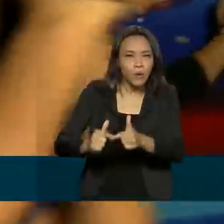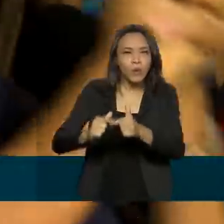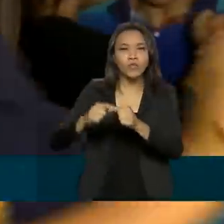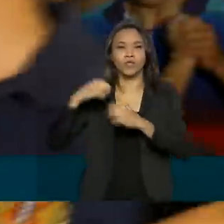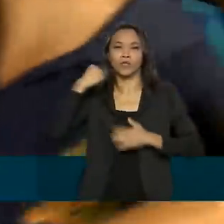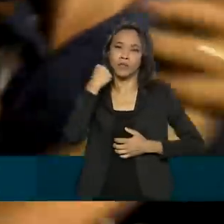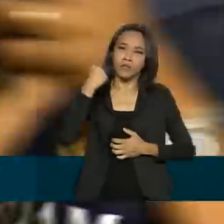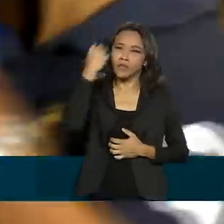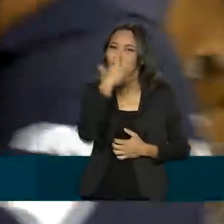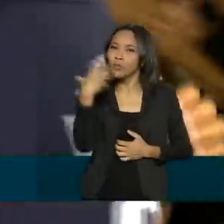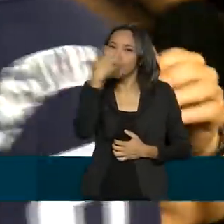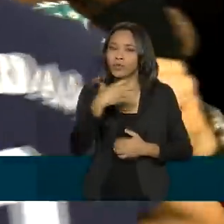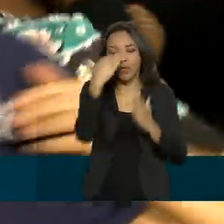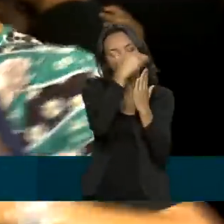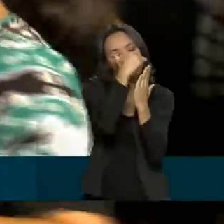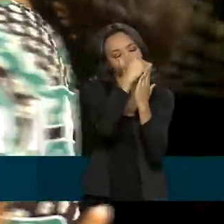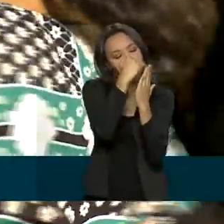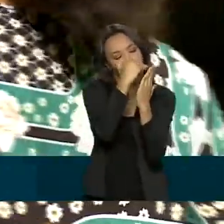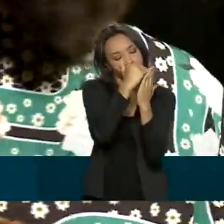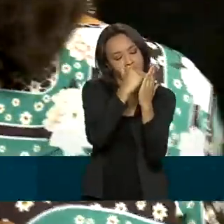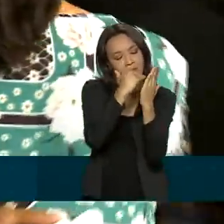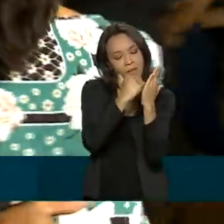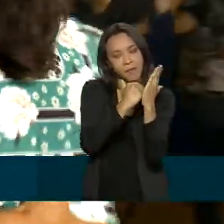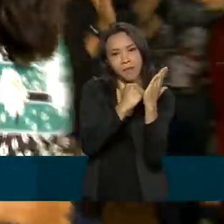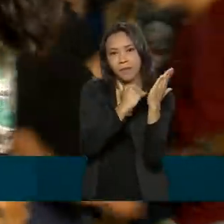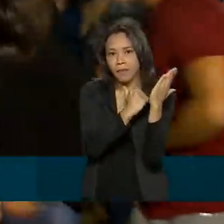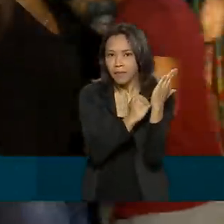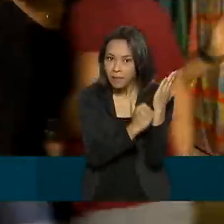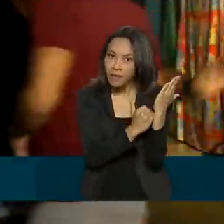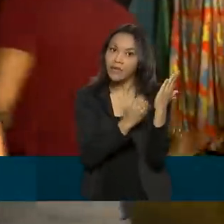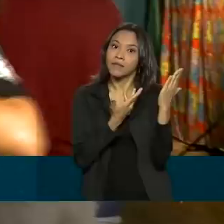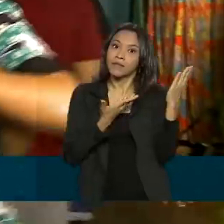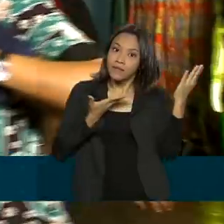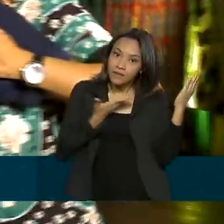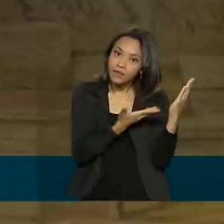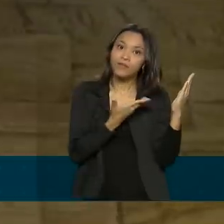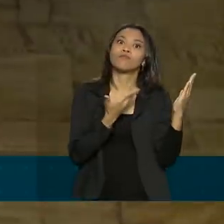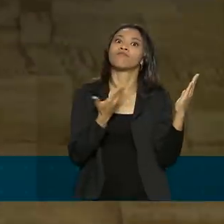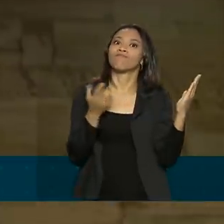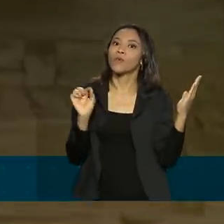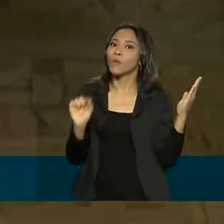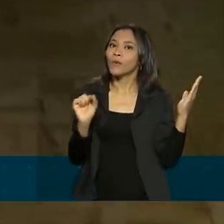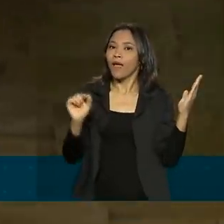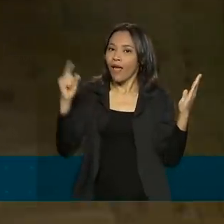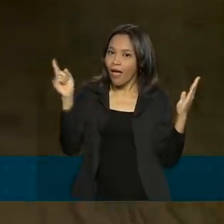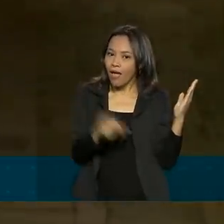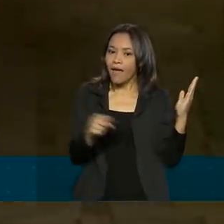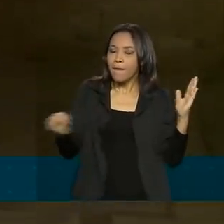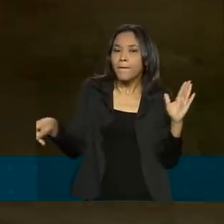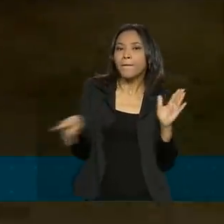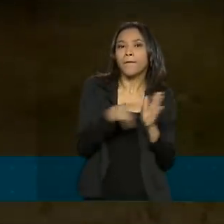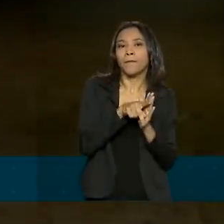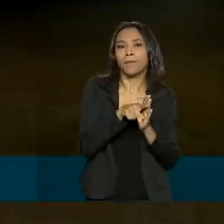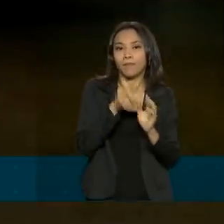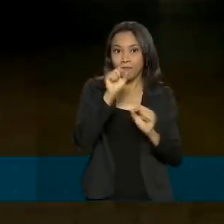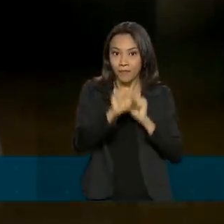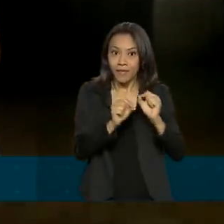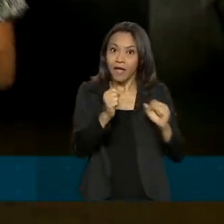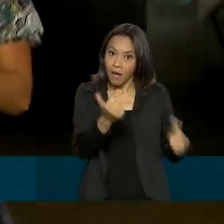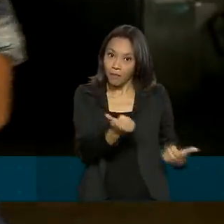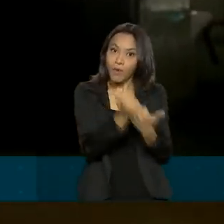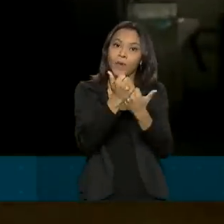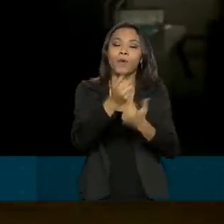no livro de registro das formas de expressão. O que muda a partir de agora? O ritmo passa a contar com políticas